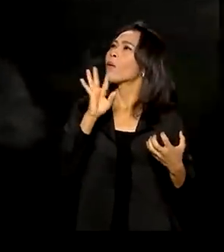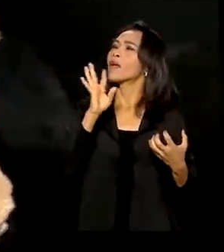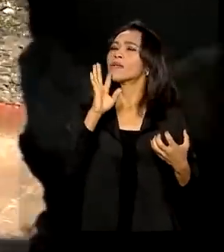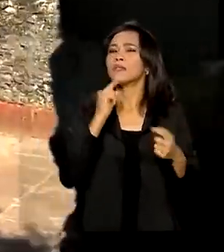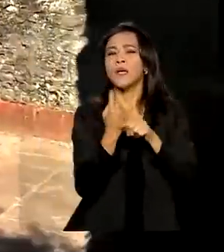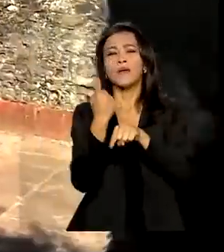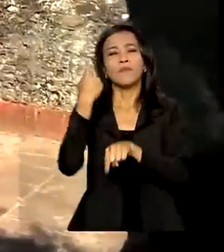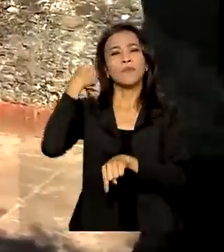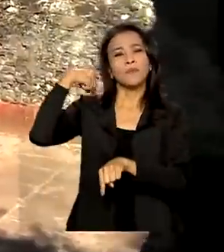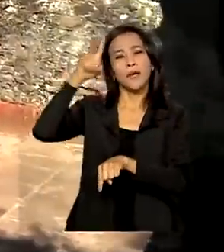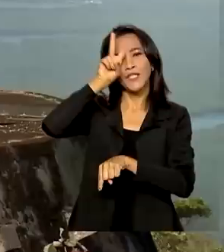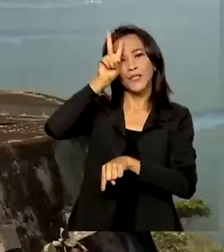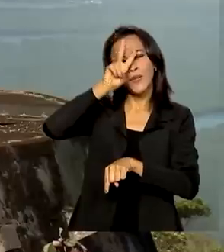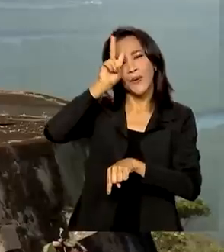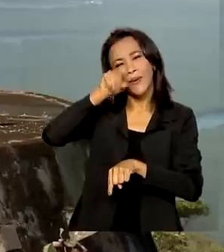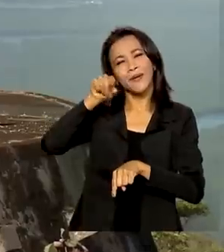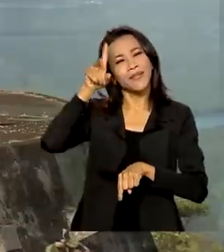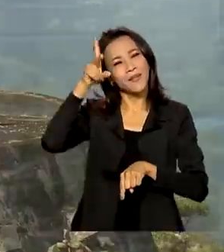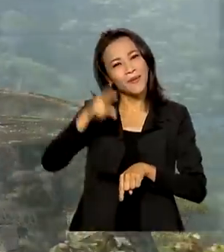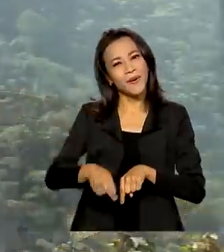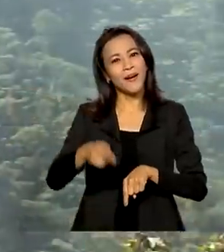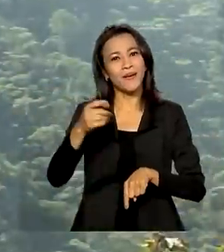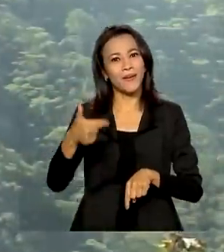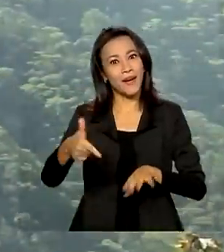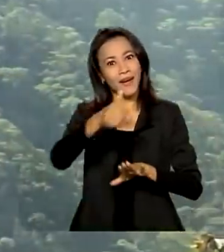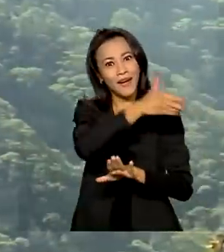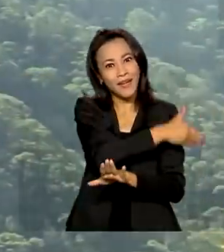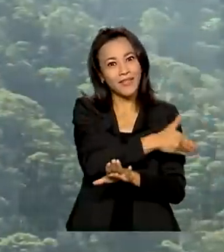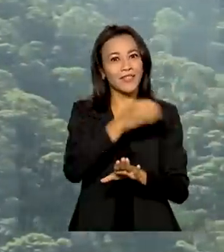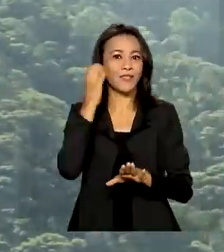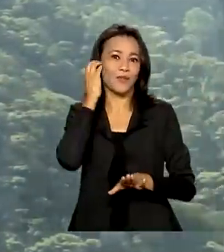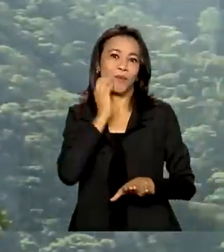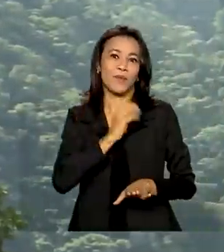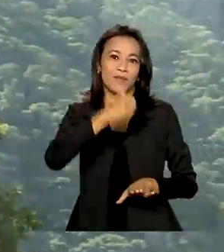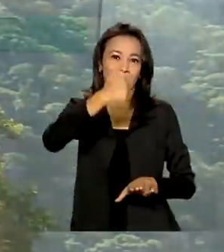um pouco do que viu Dom Pedro antes de se tornar primeiro.